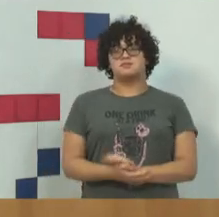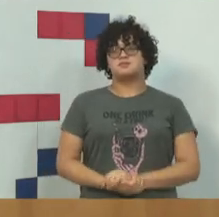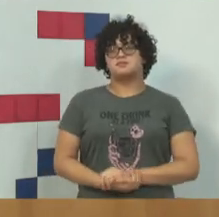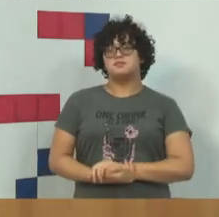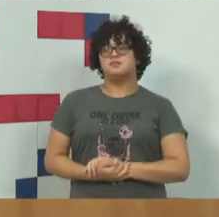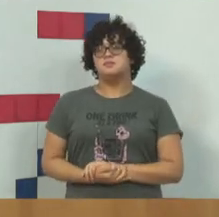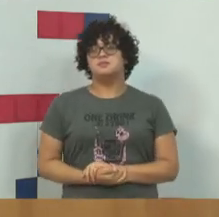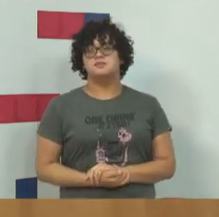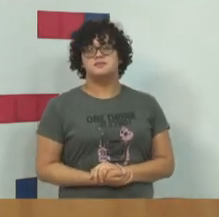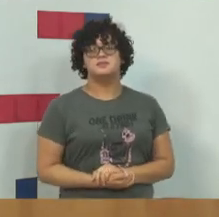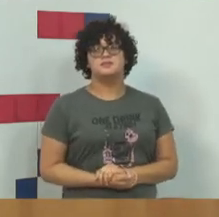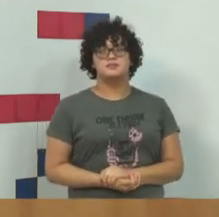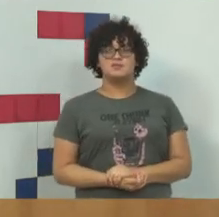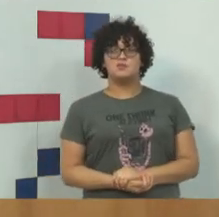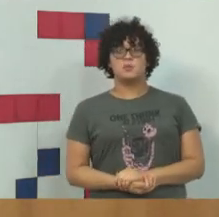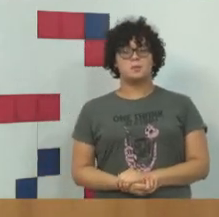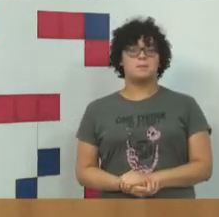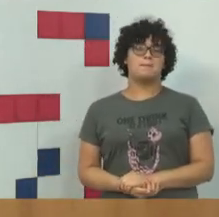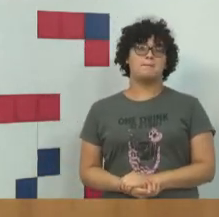Bom,